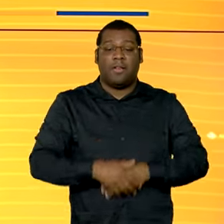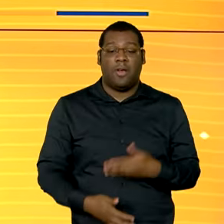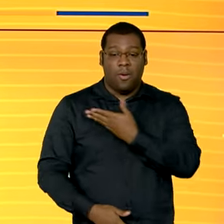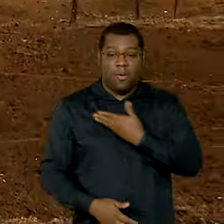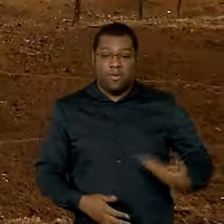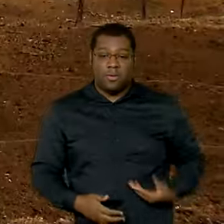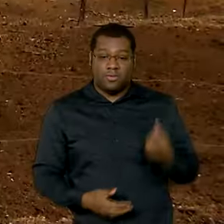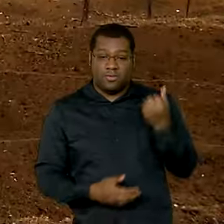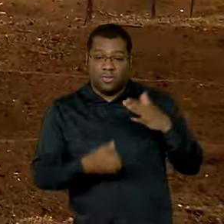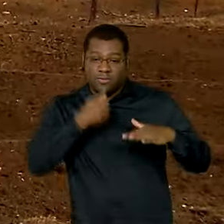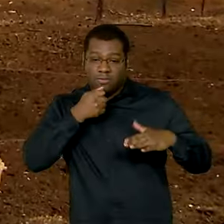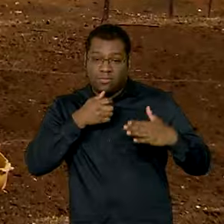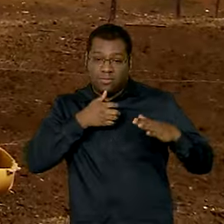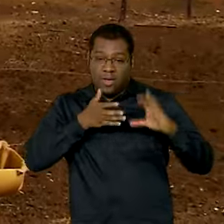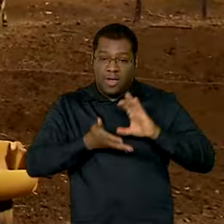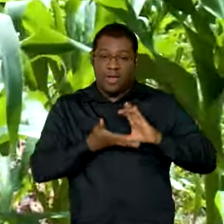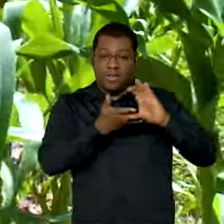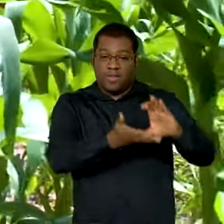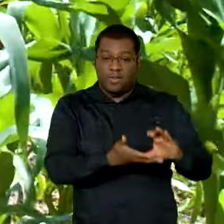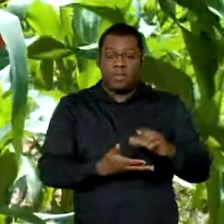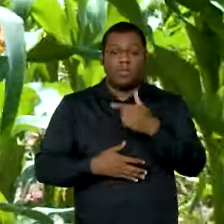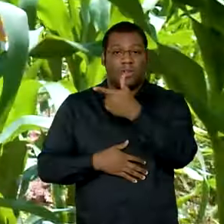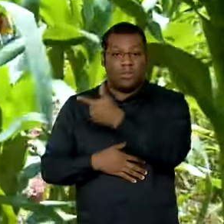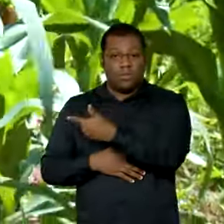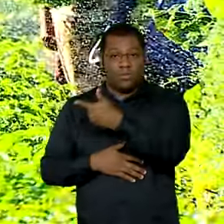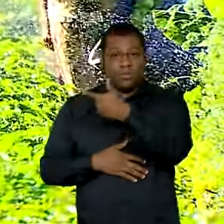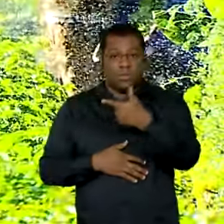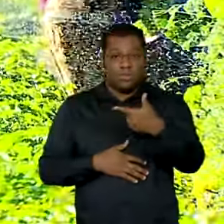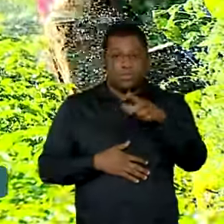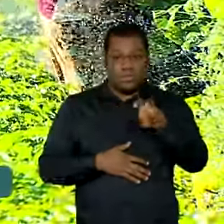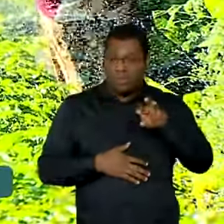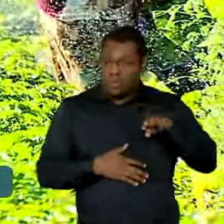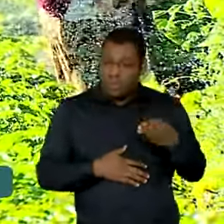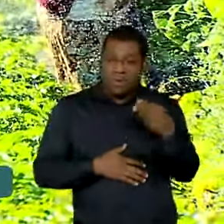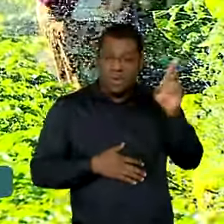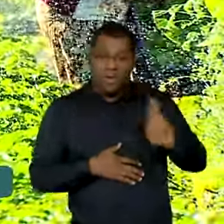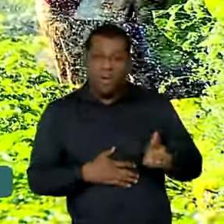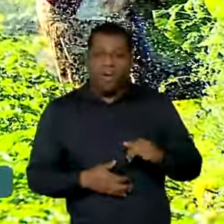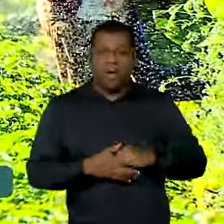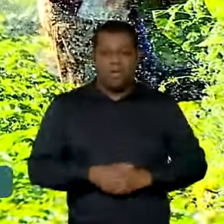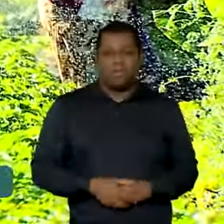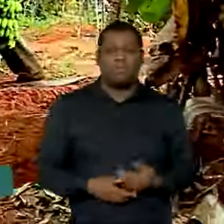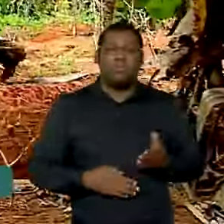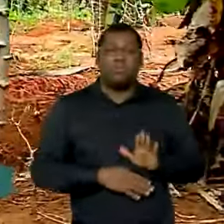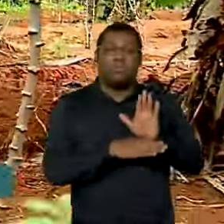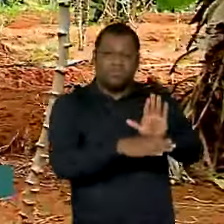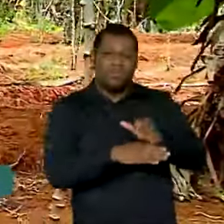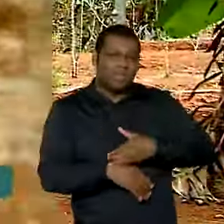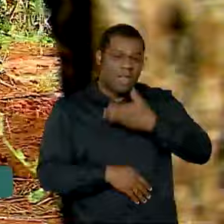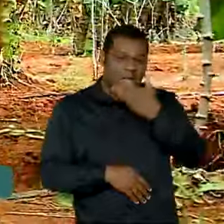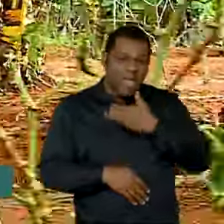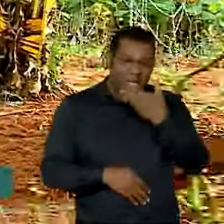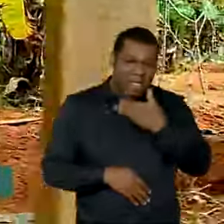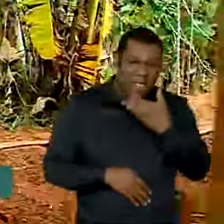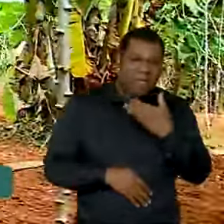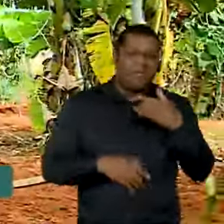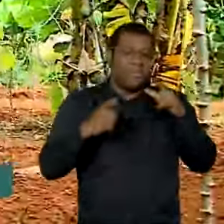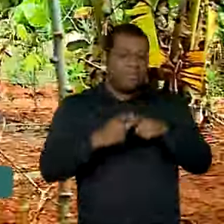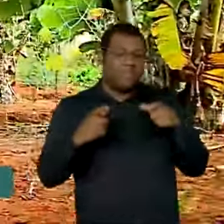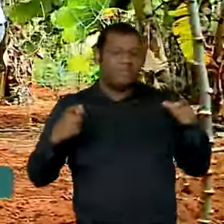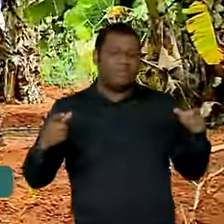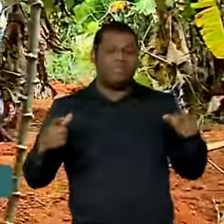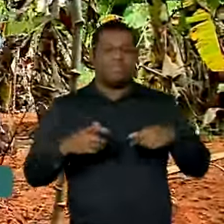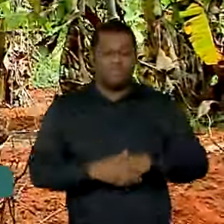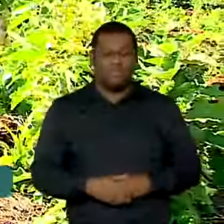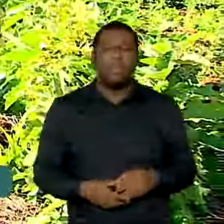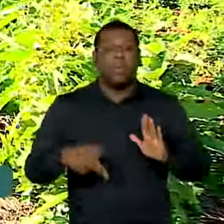reais. Acesso à terra, inclusão no campo e aumento da produção de alimentos. Objetivos do Terra da Gente,